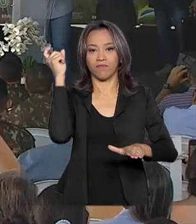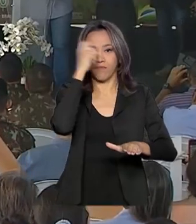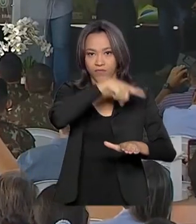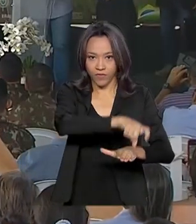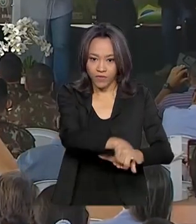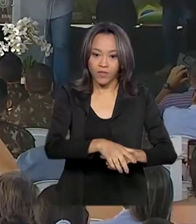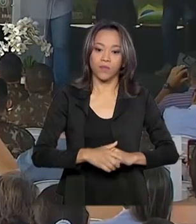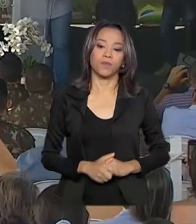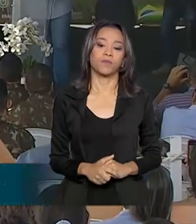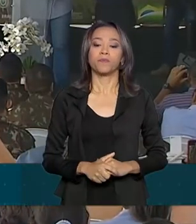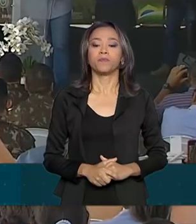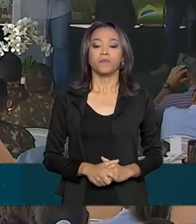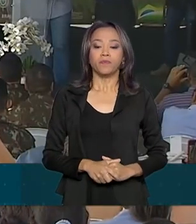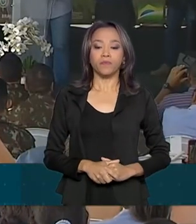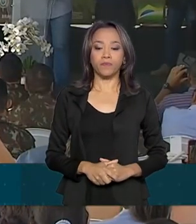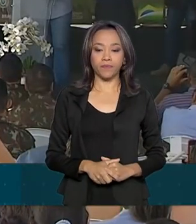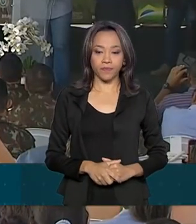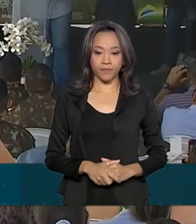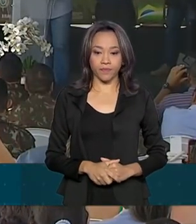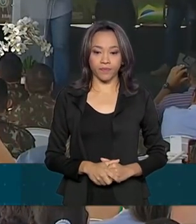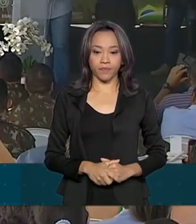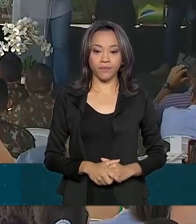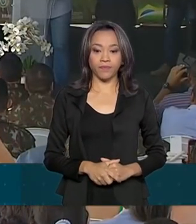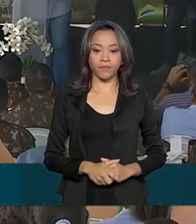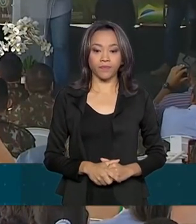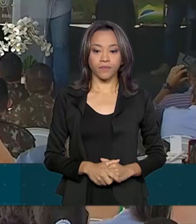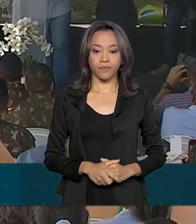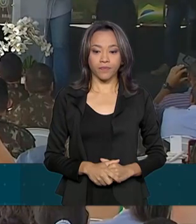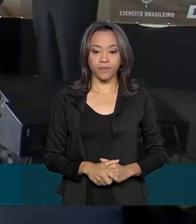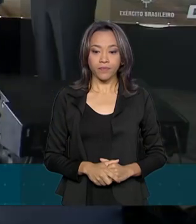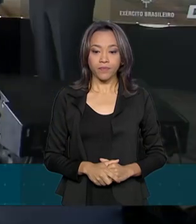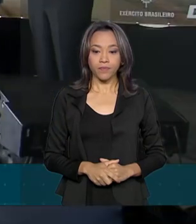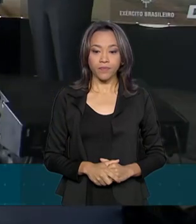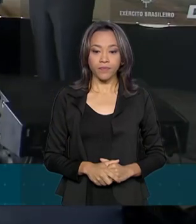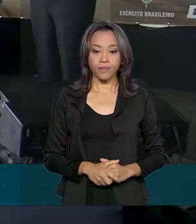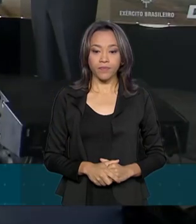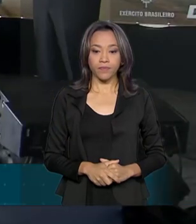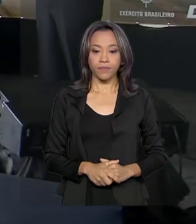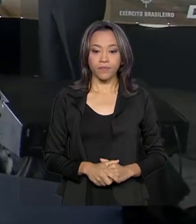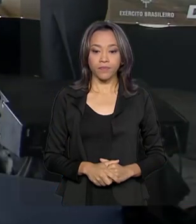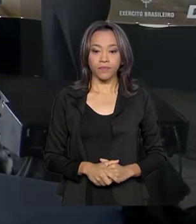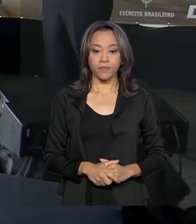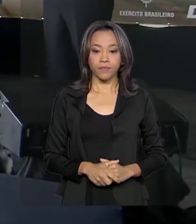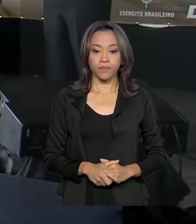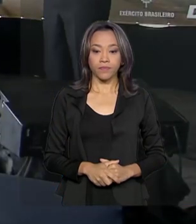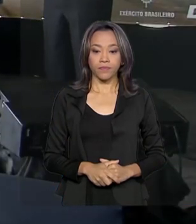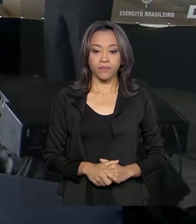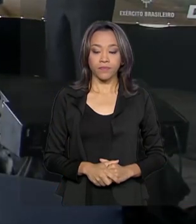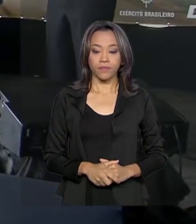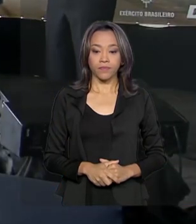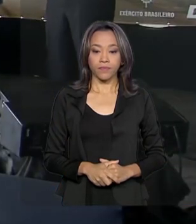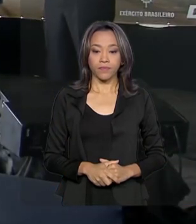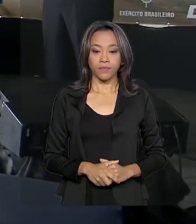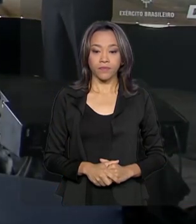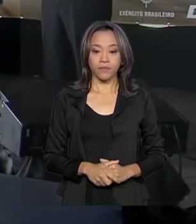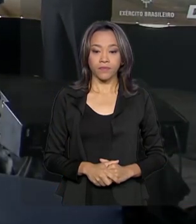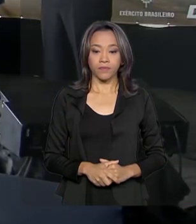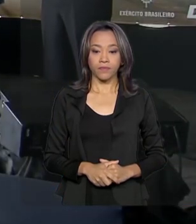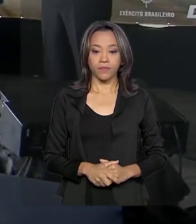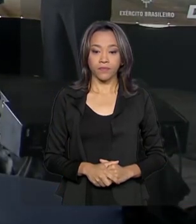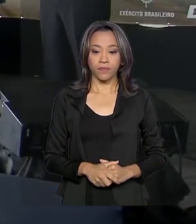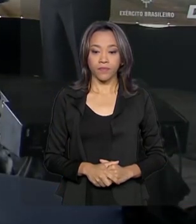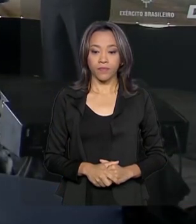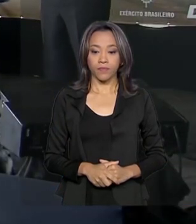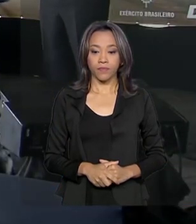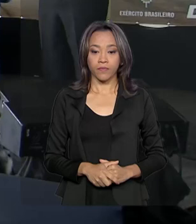do DENIT veio para cá, nós viemos para cá, o Exército veio para cá e foi prometido